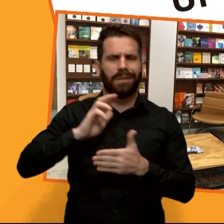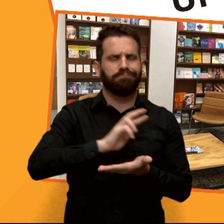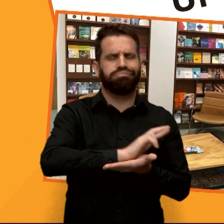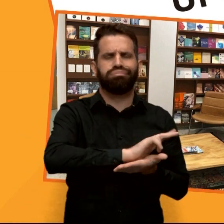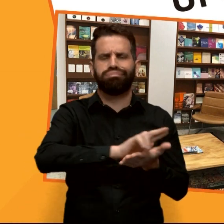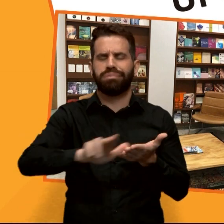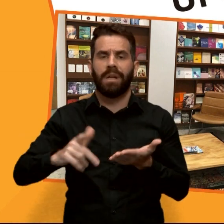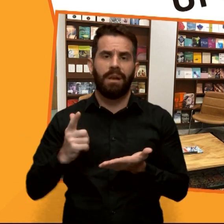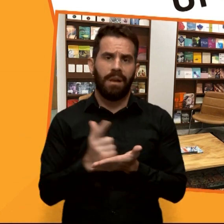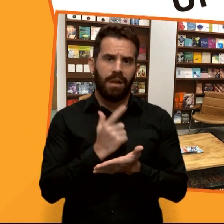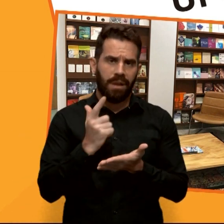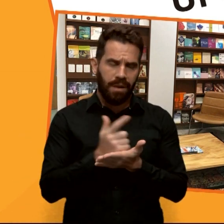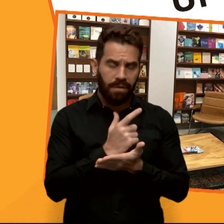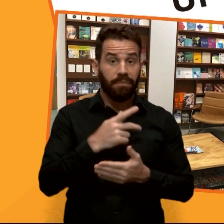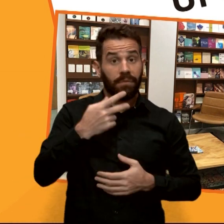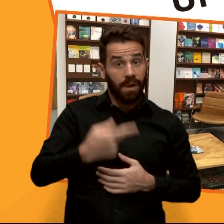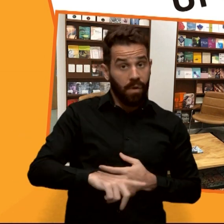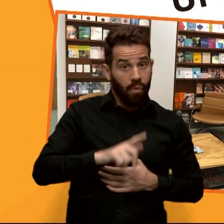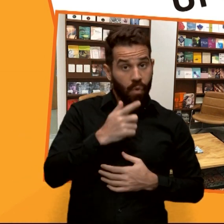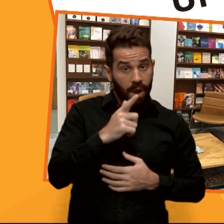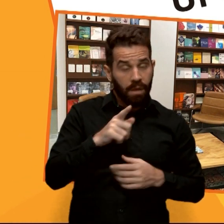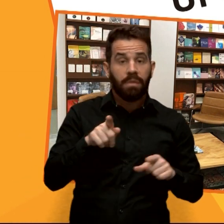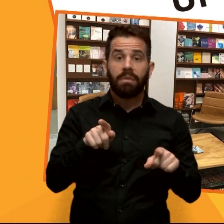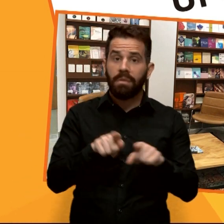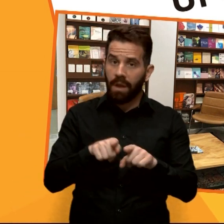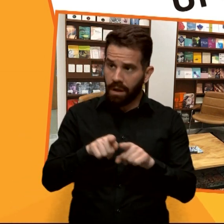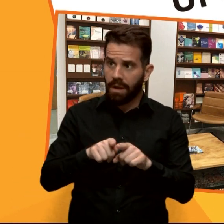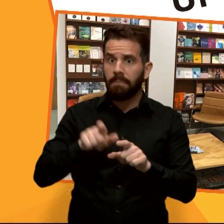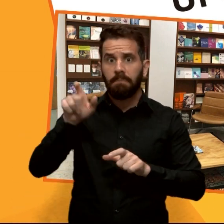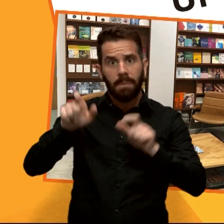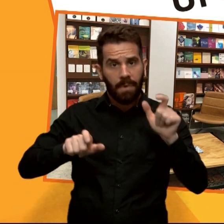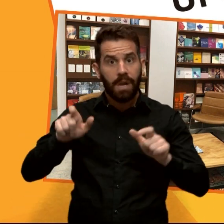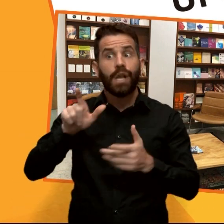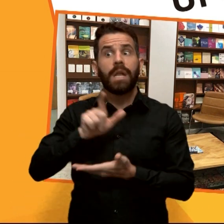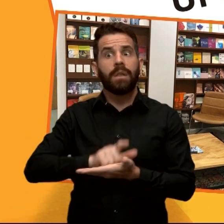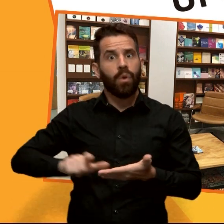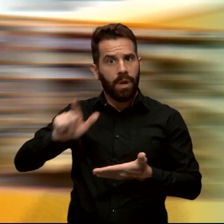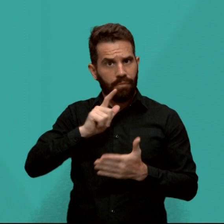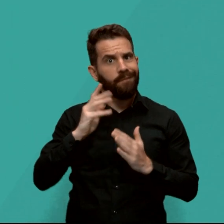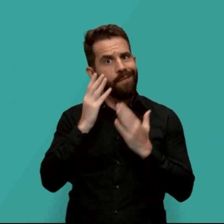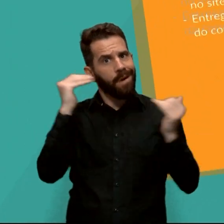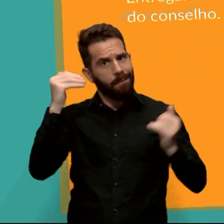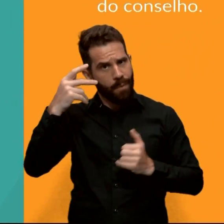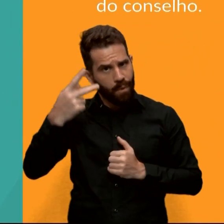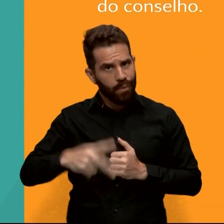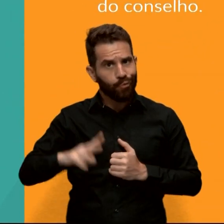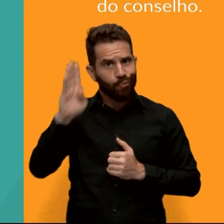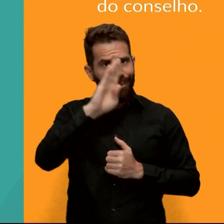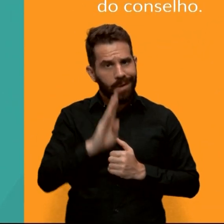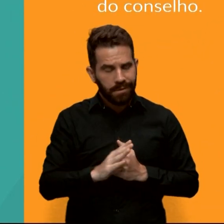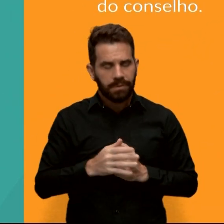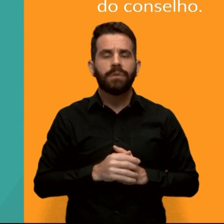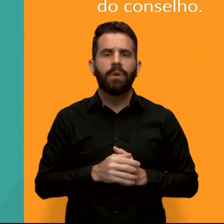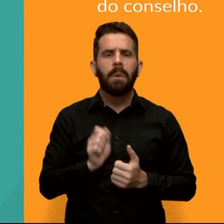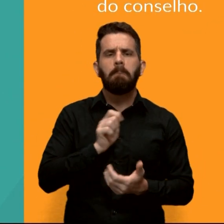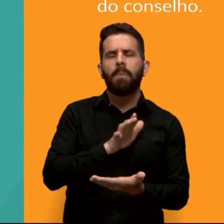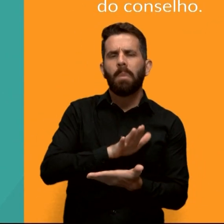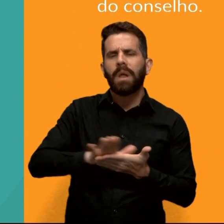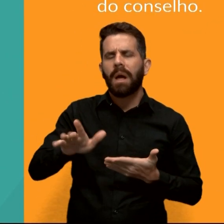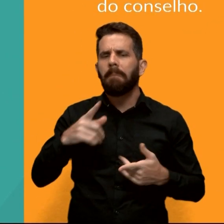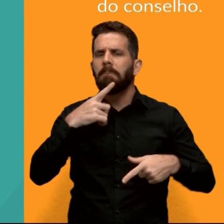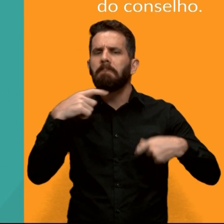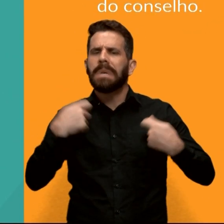gêneros, de autores goianos e também de grandes nomes da literatura brasileira. Para publicar, o autor